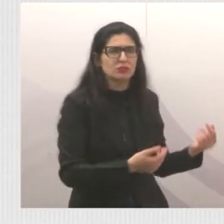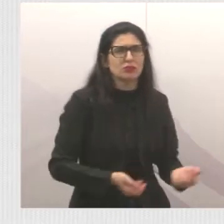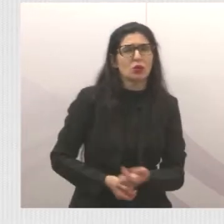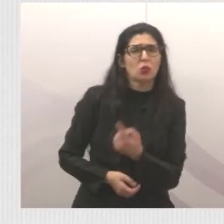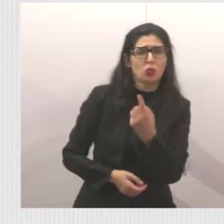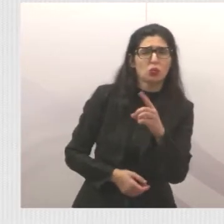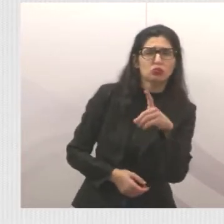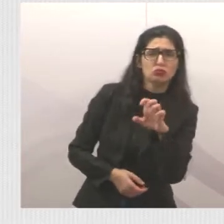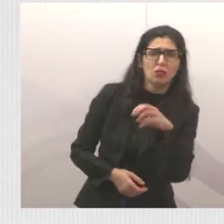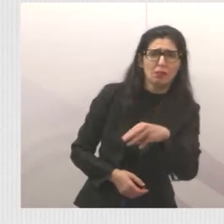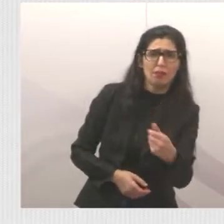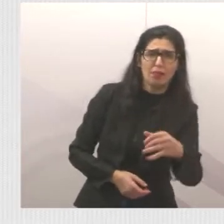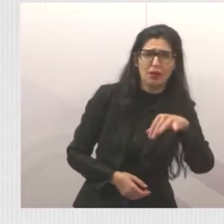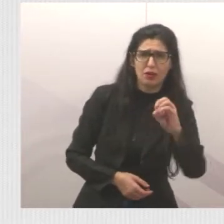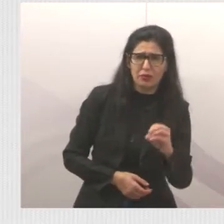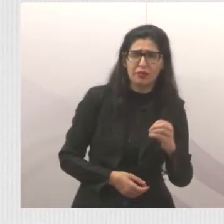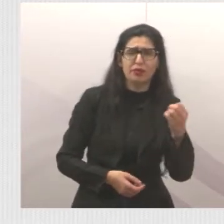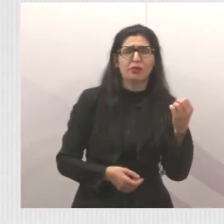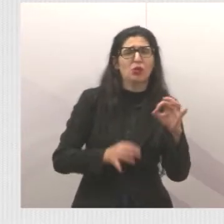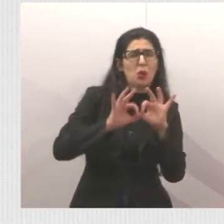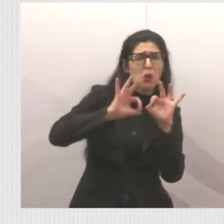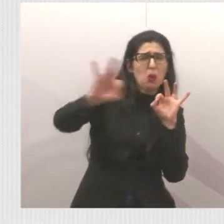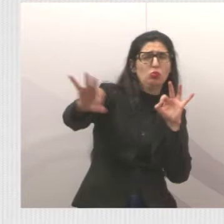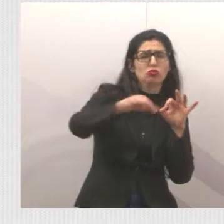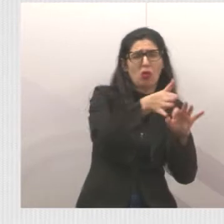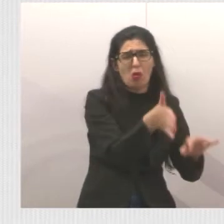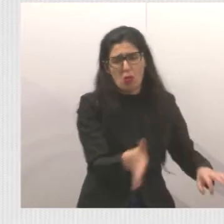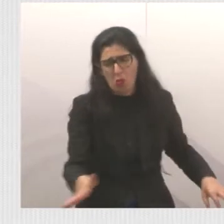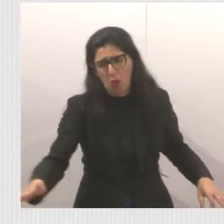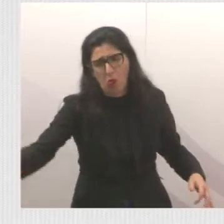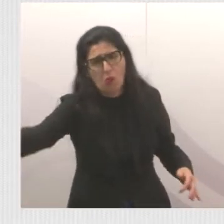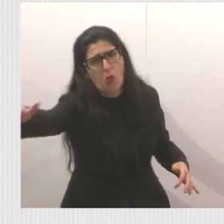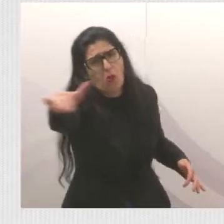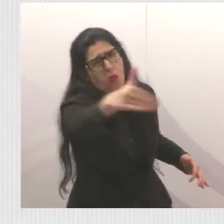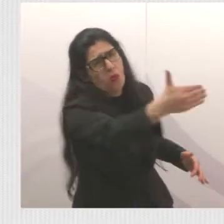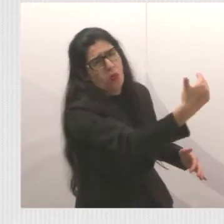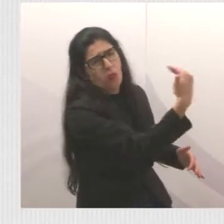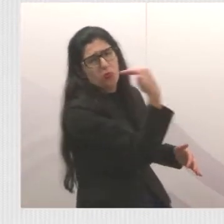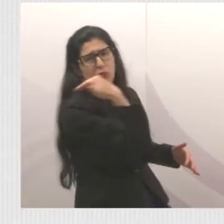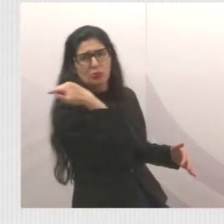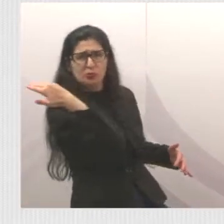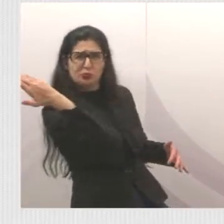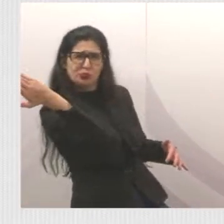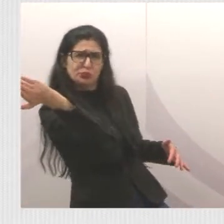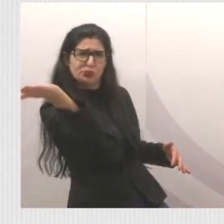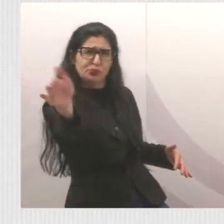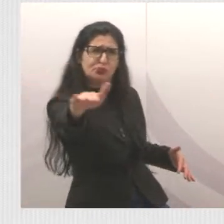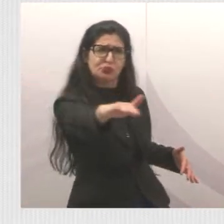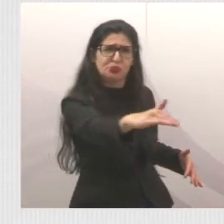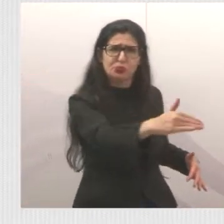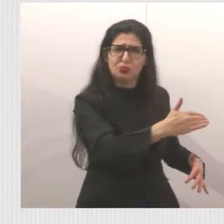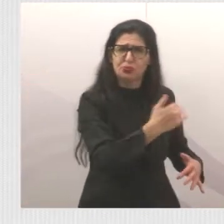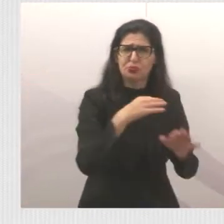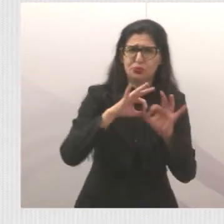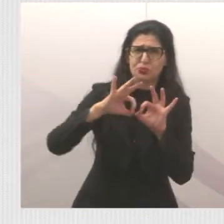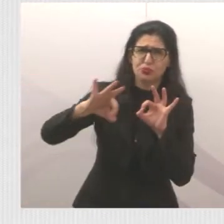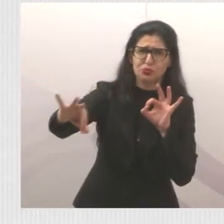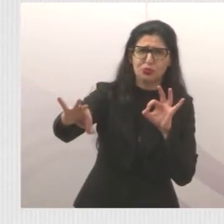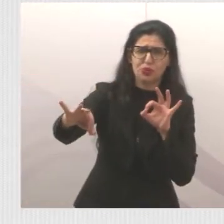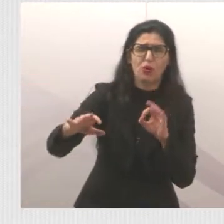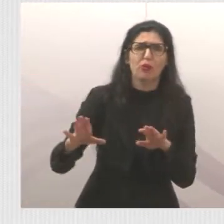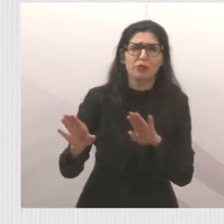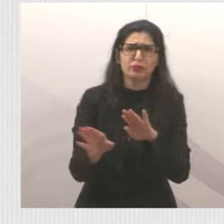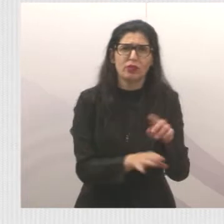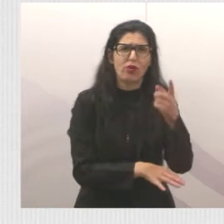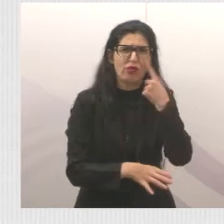maio, e trazia o transtorno muito grande ali. Outra foto, você no favor. Ali a foto da pilaça, que já